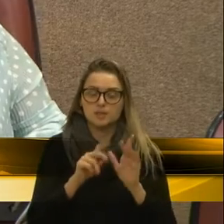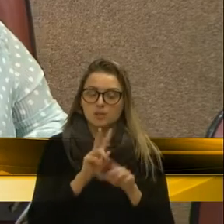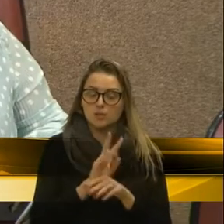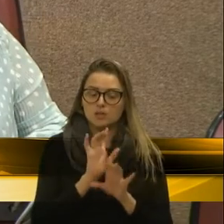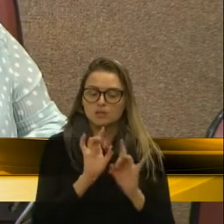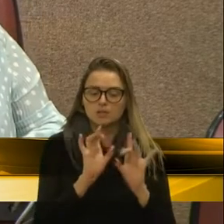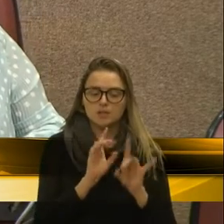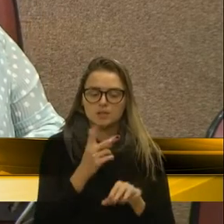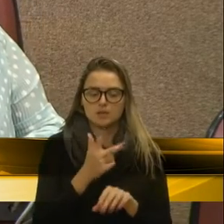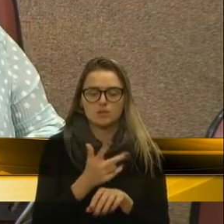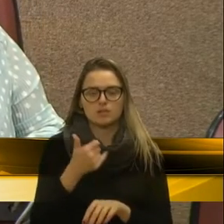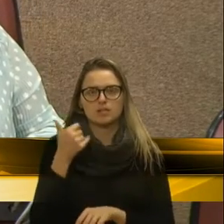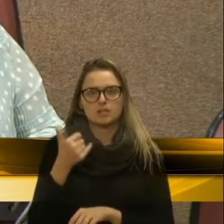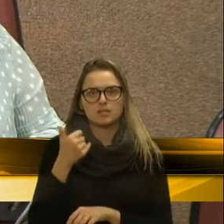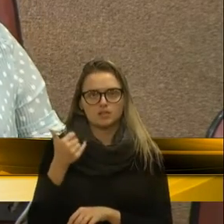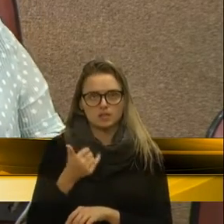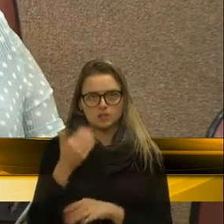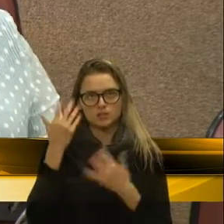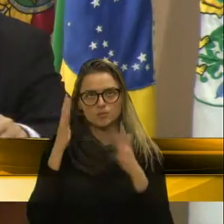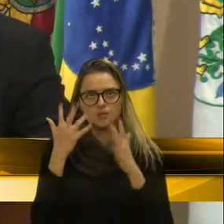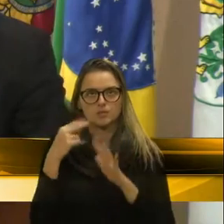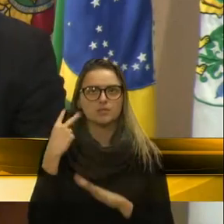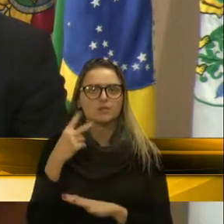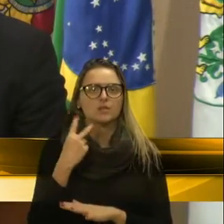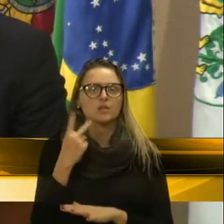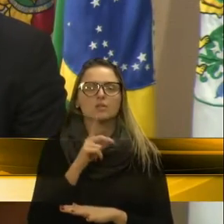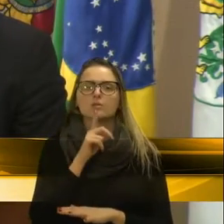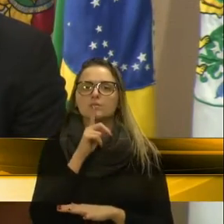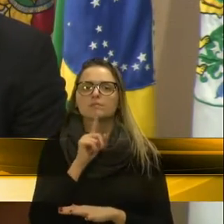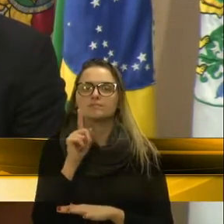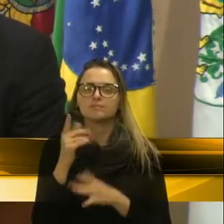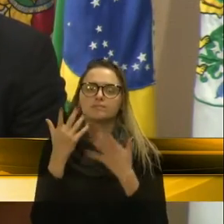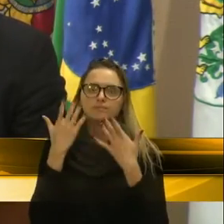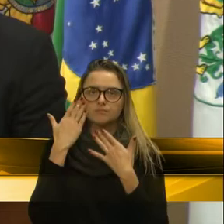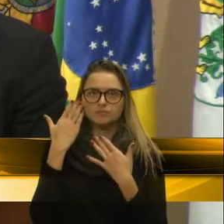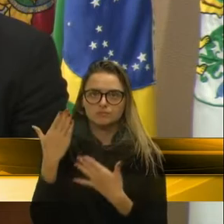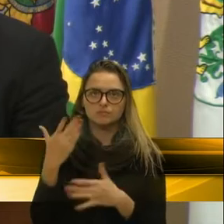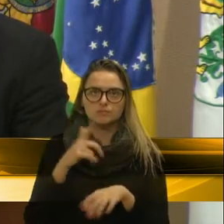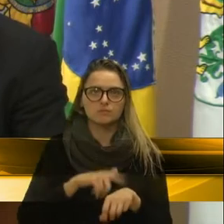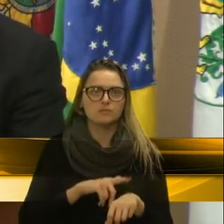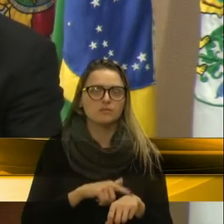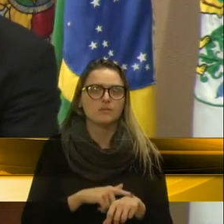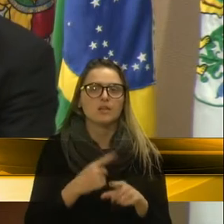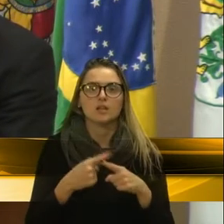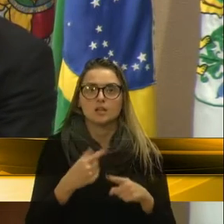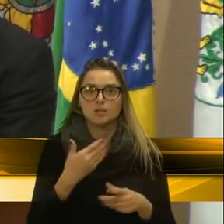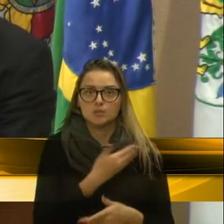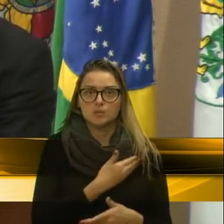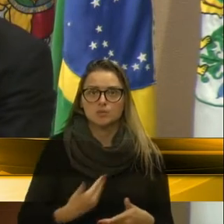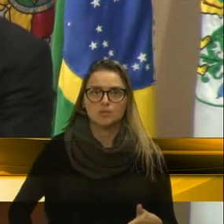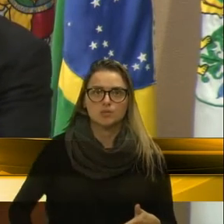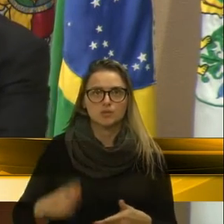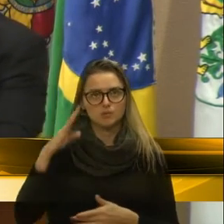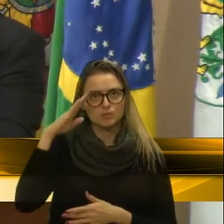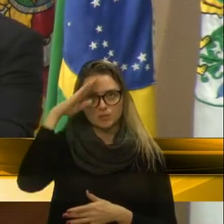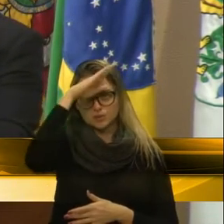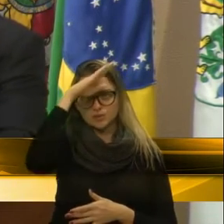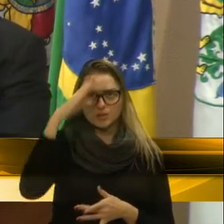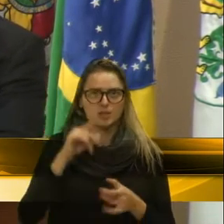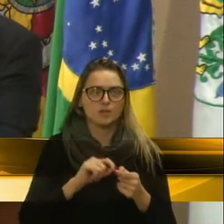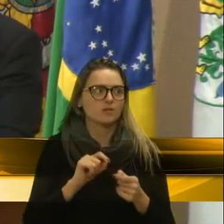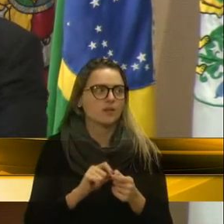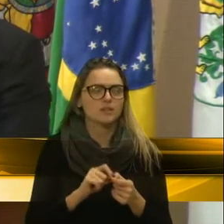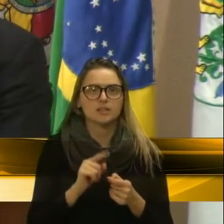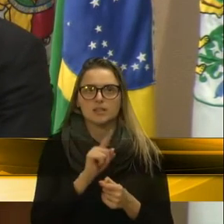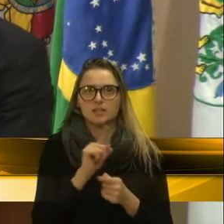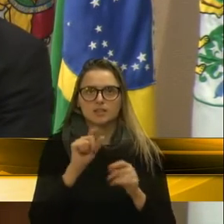viu? Parabéns, vereador Menegos. É uma preocupação, obrigado, a parte, vereadores, porque o governo Bolsonaro tem sido assim, né? Quer dizer, não